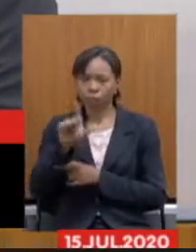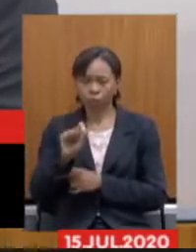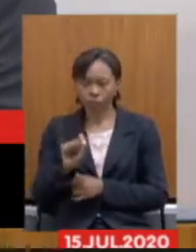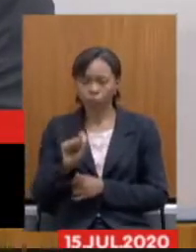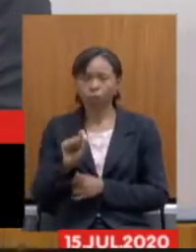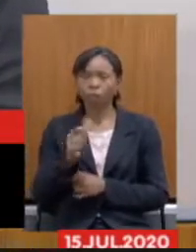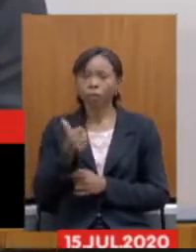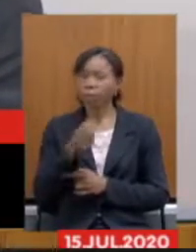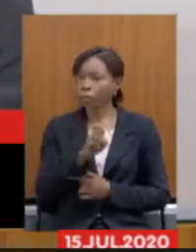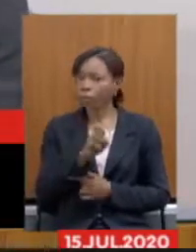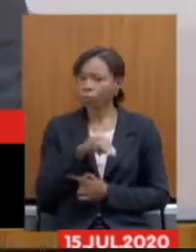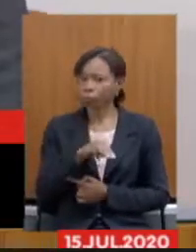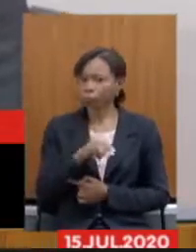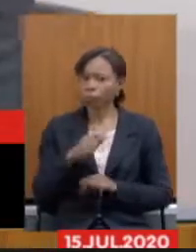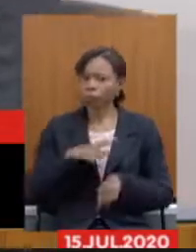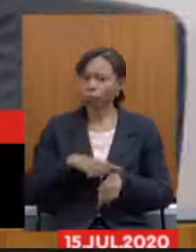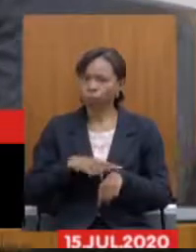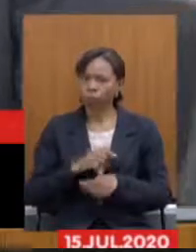minutos para sua exposição